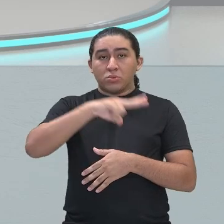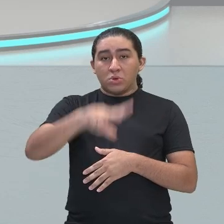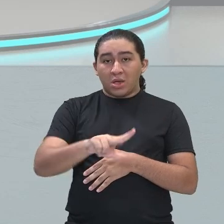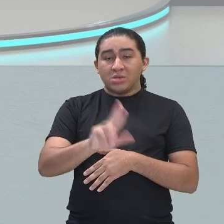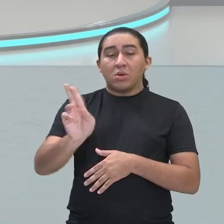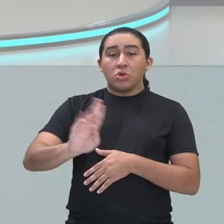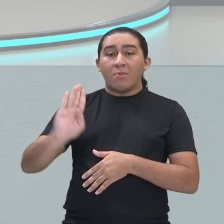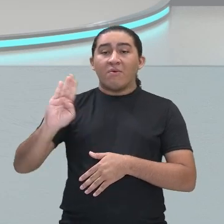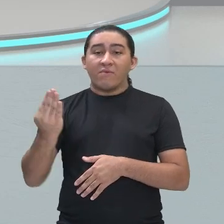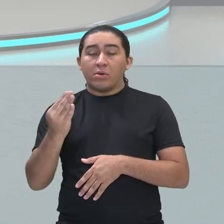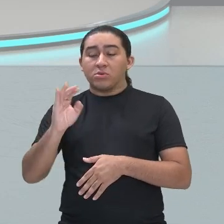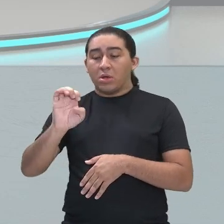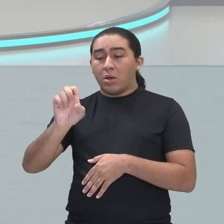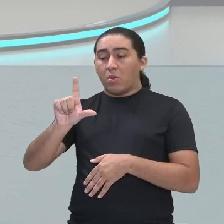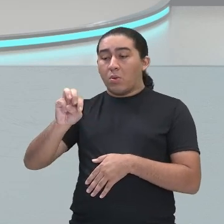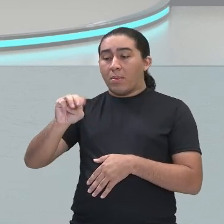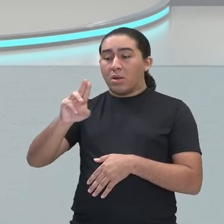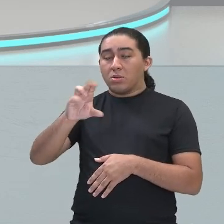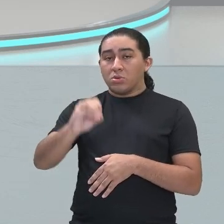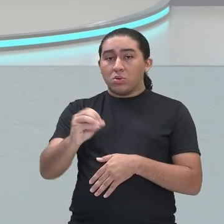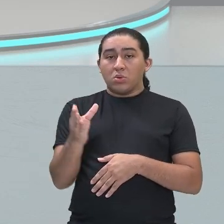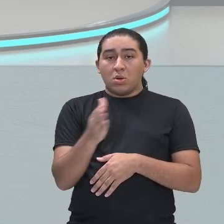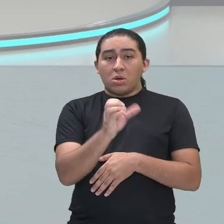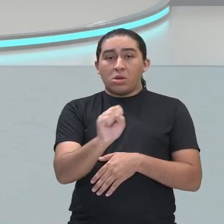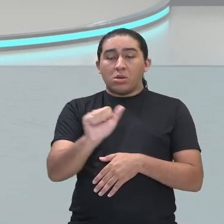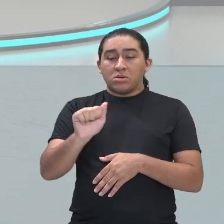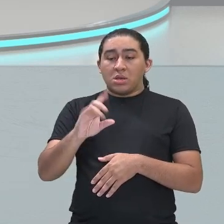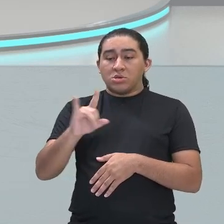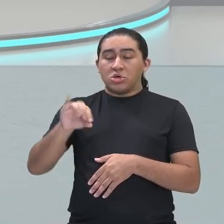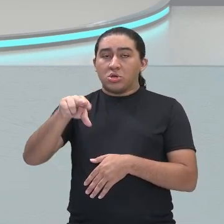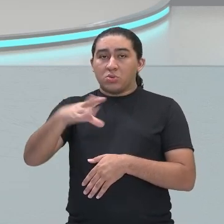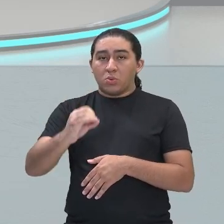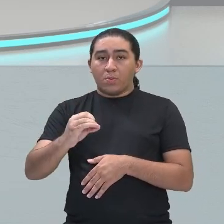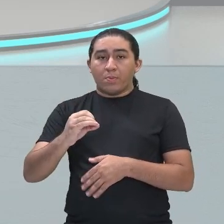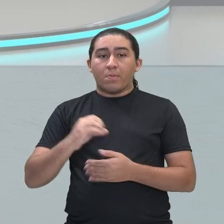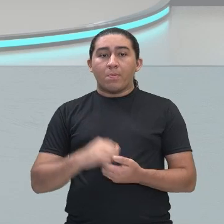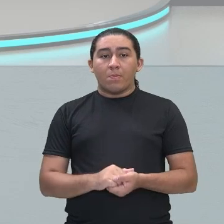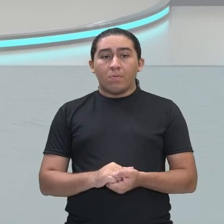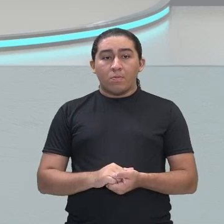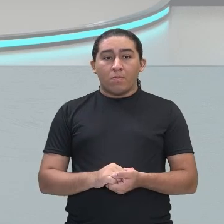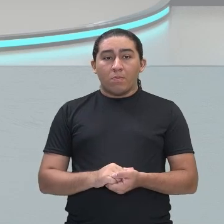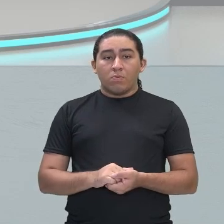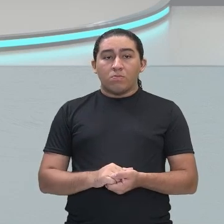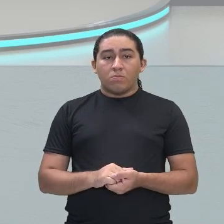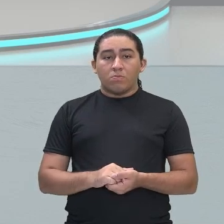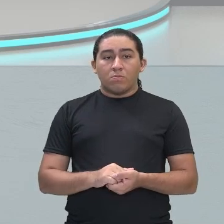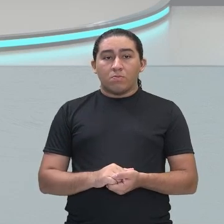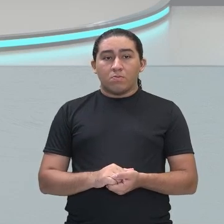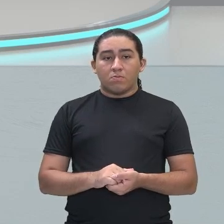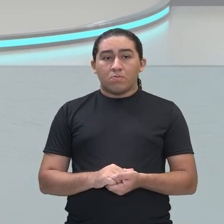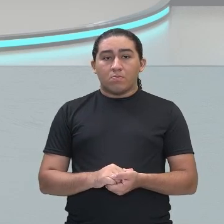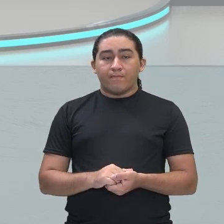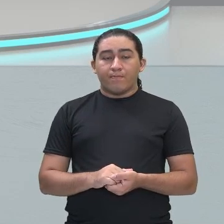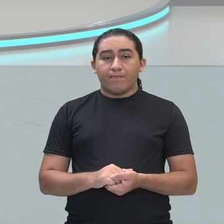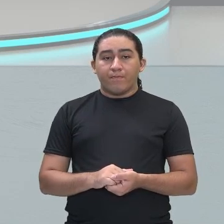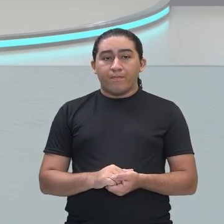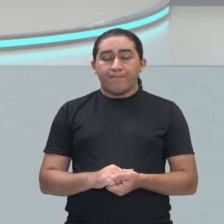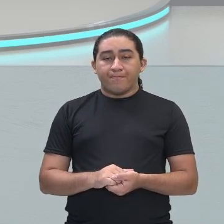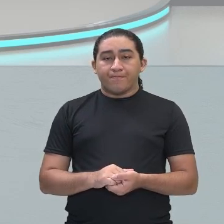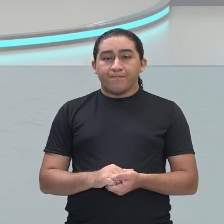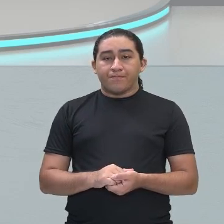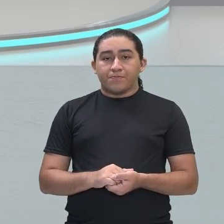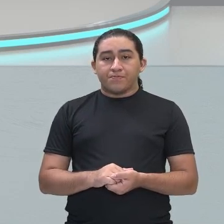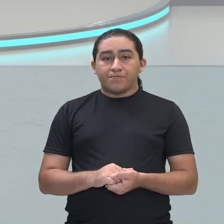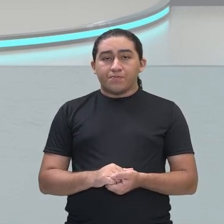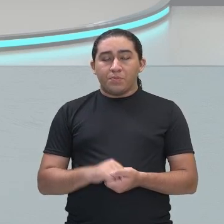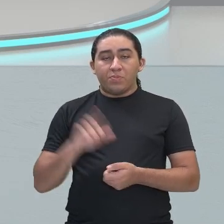Eumano Sadino. Ele se associou a uma